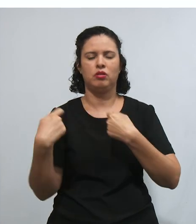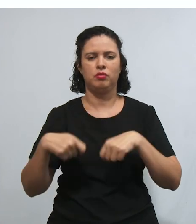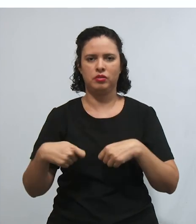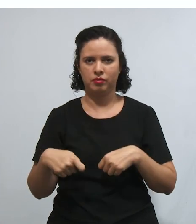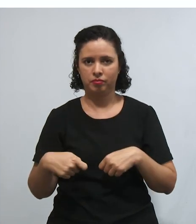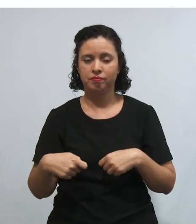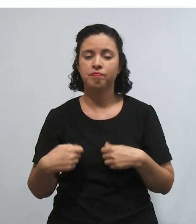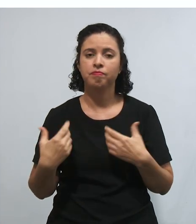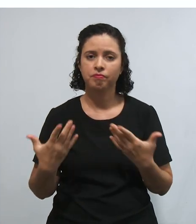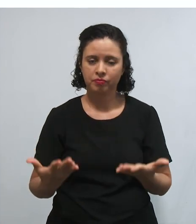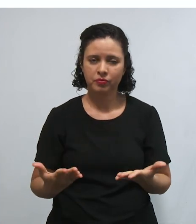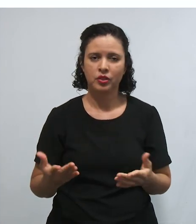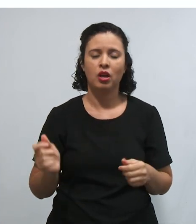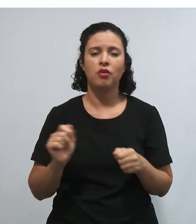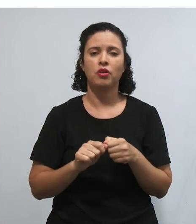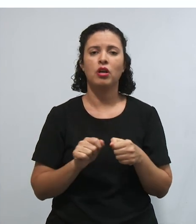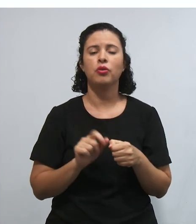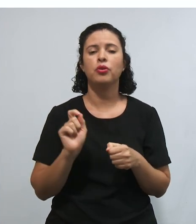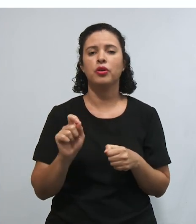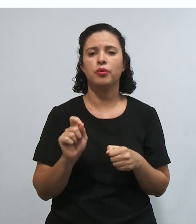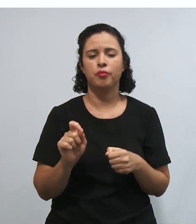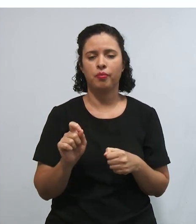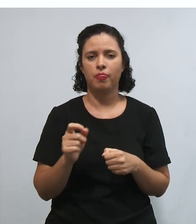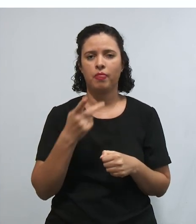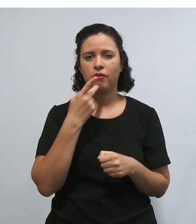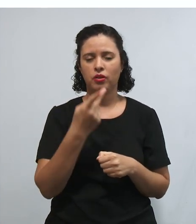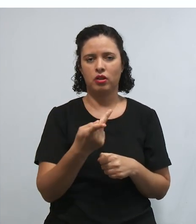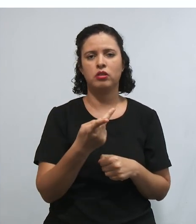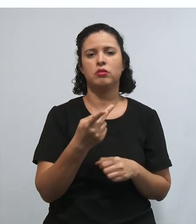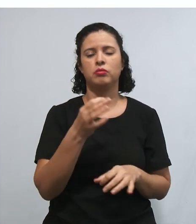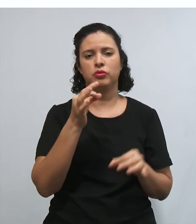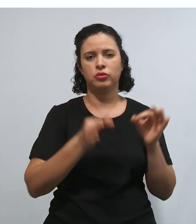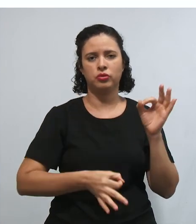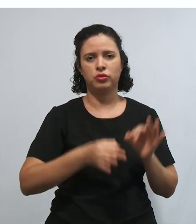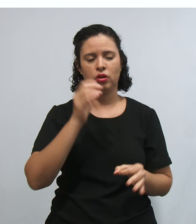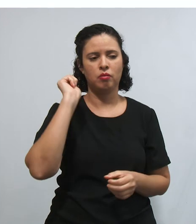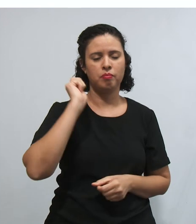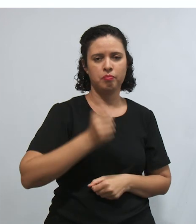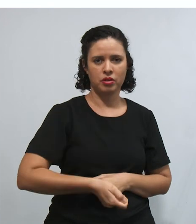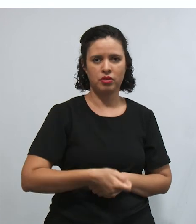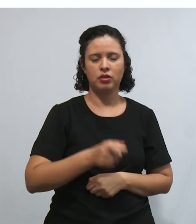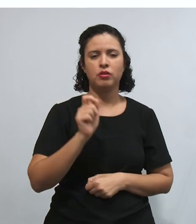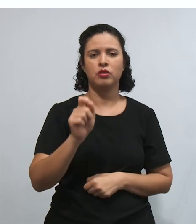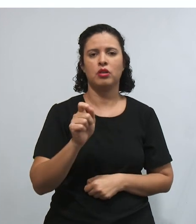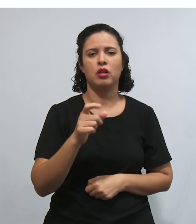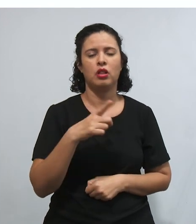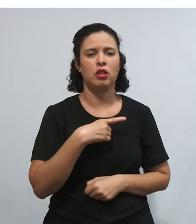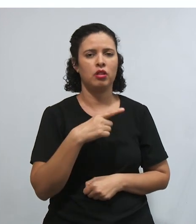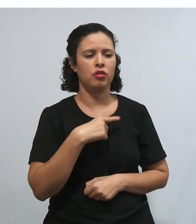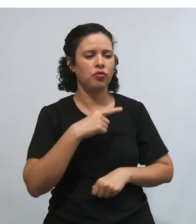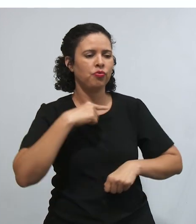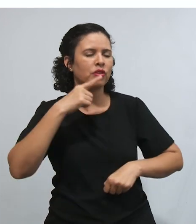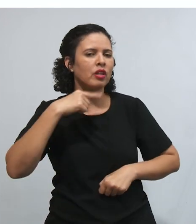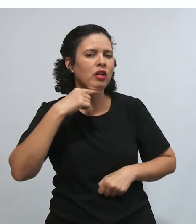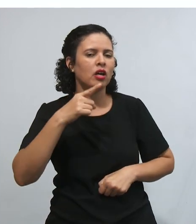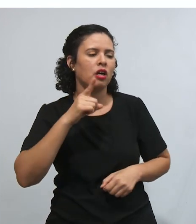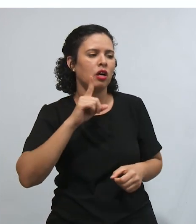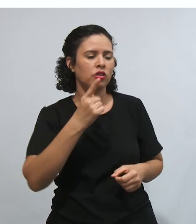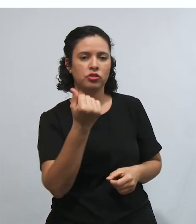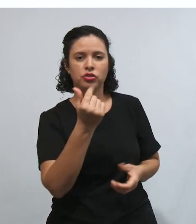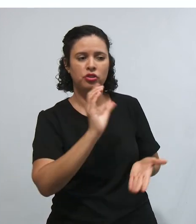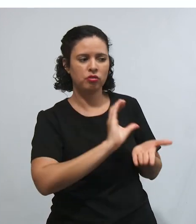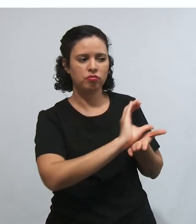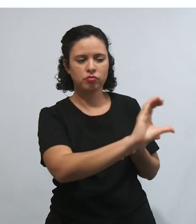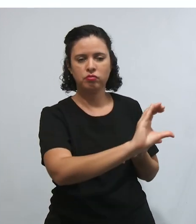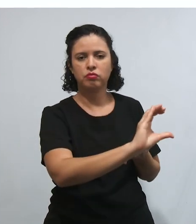né? Então o que ele faz? Ele fala para o juiz, geralmente são ações judiciais. Seu juiz, eu não tenho condições de fornecer esse dinheiro,